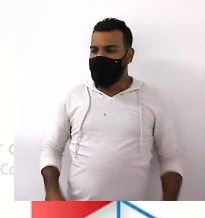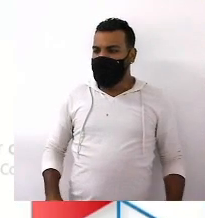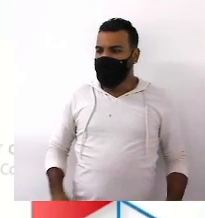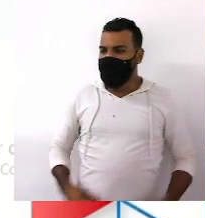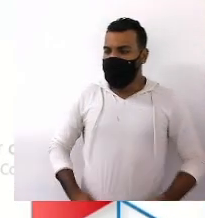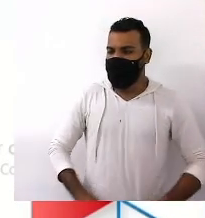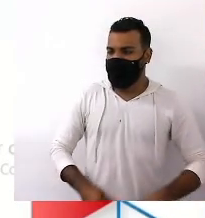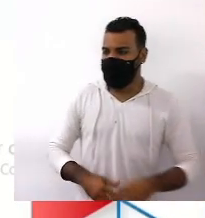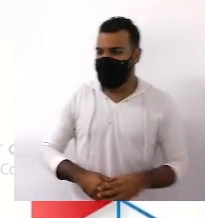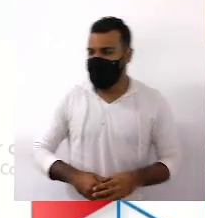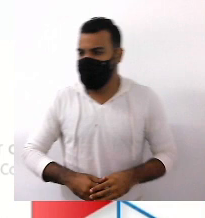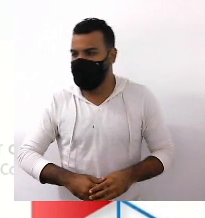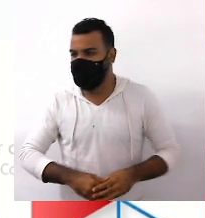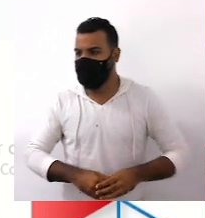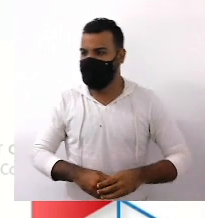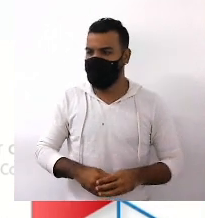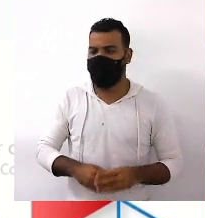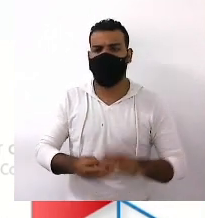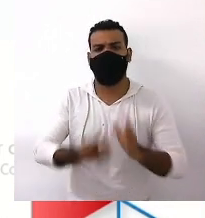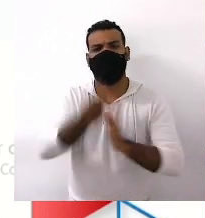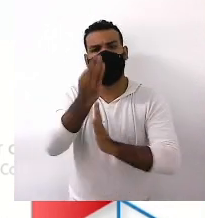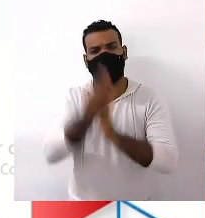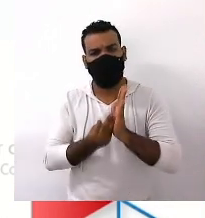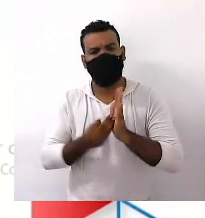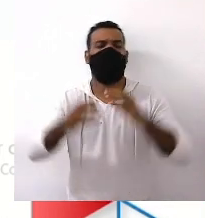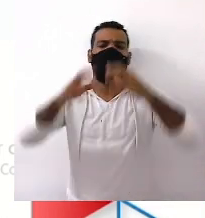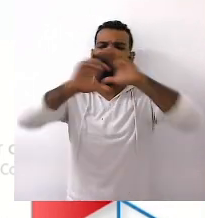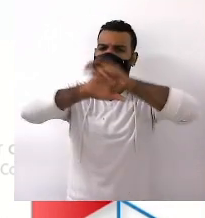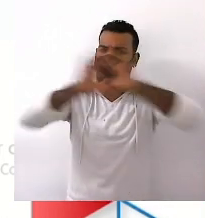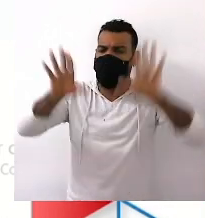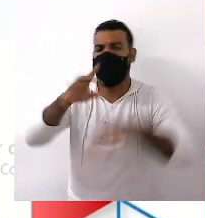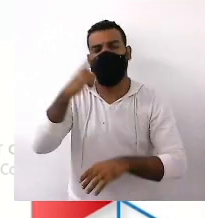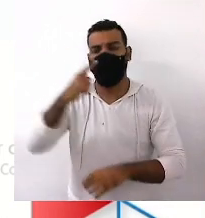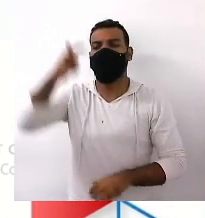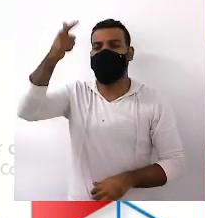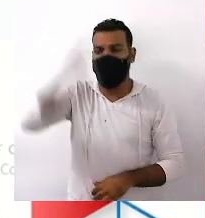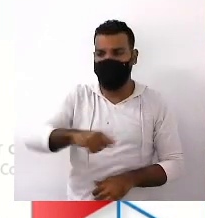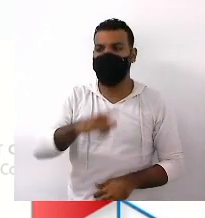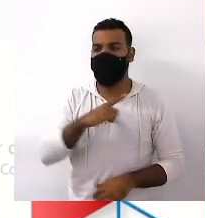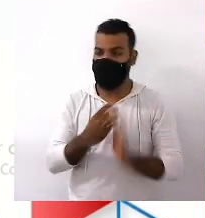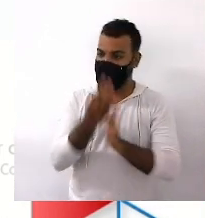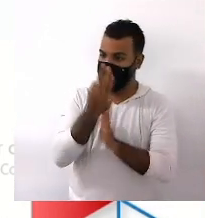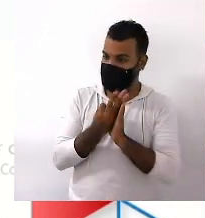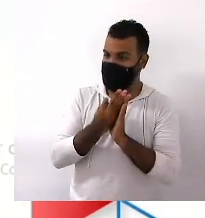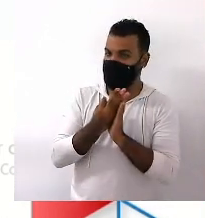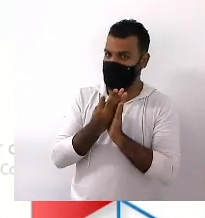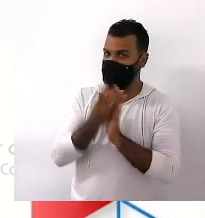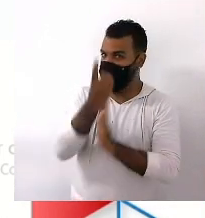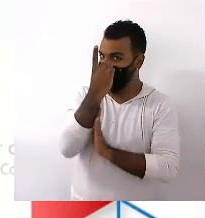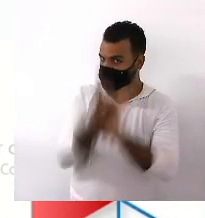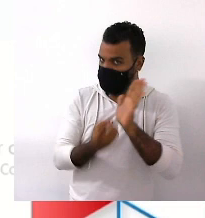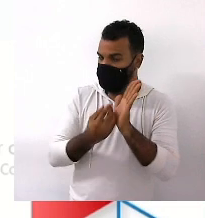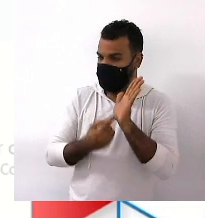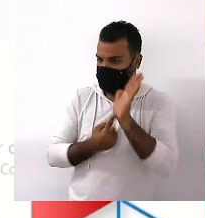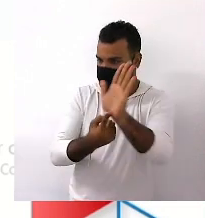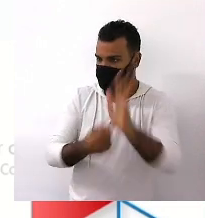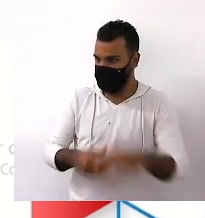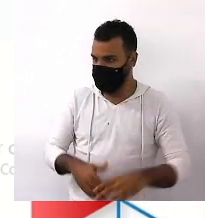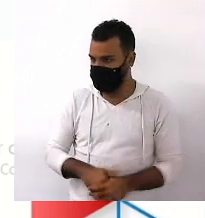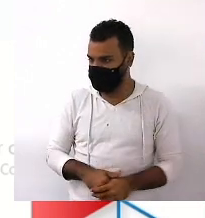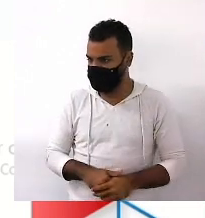O texto objetivo Claro E mais uma vez Ele garante direitos Outro exemplo